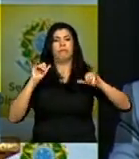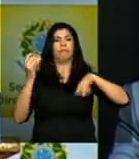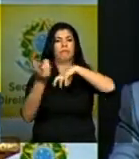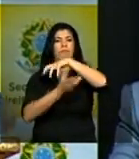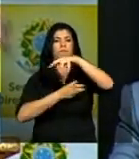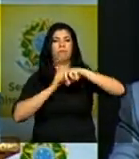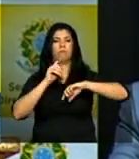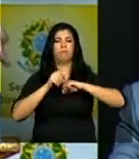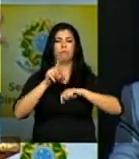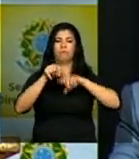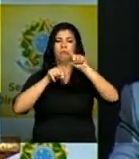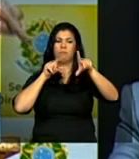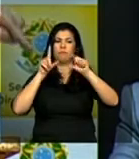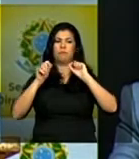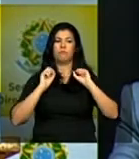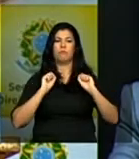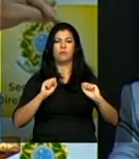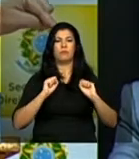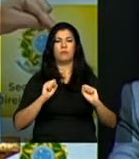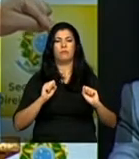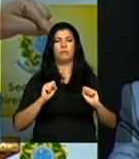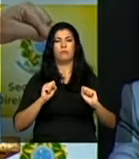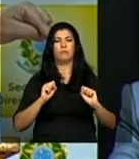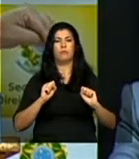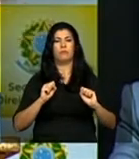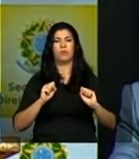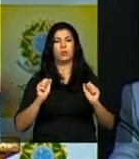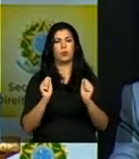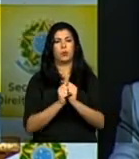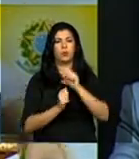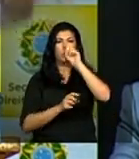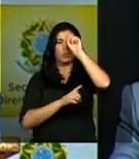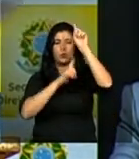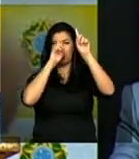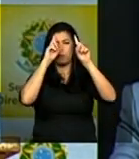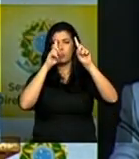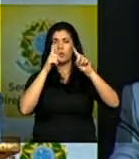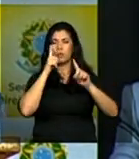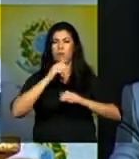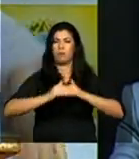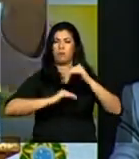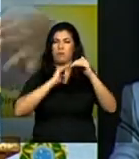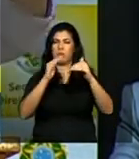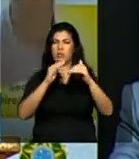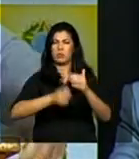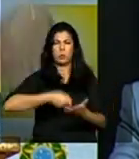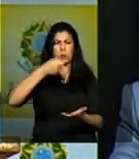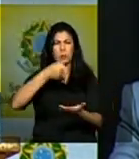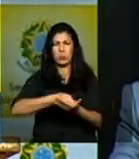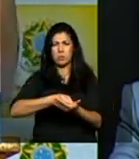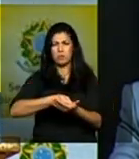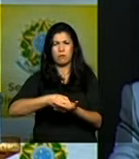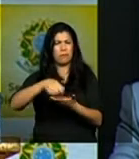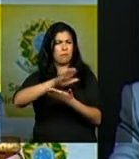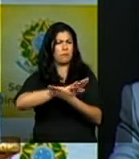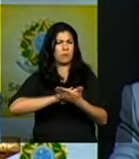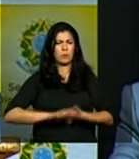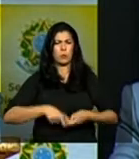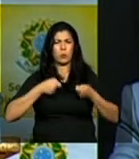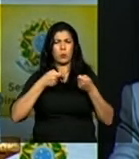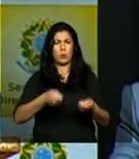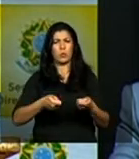democracia que a gente consolida e avança ditadura nenhuma em nenhum lugar do planeta